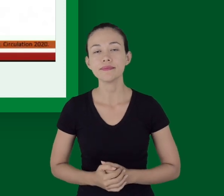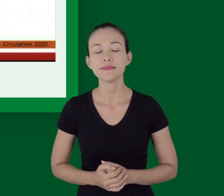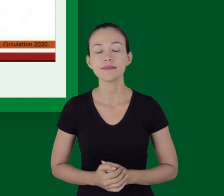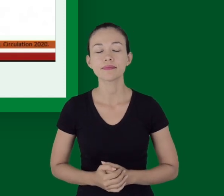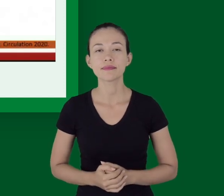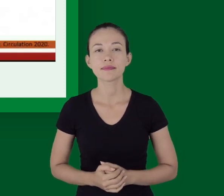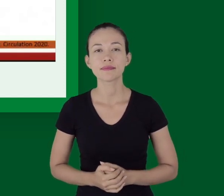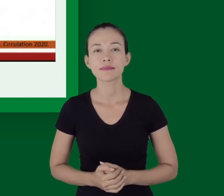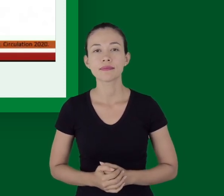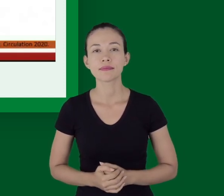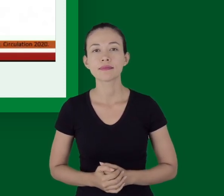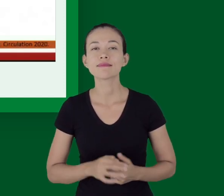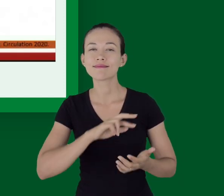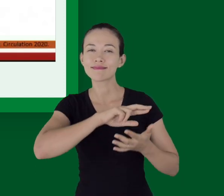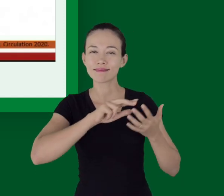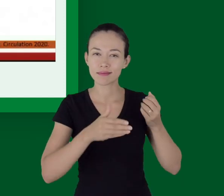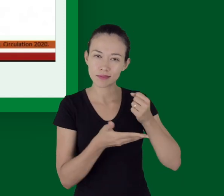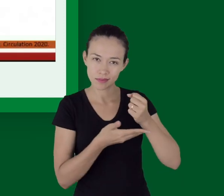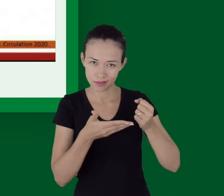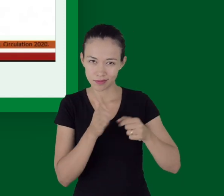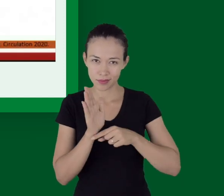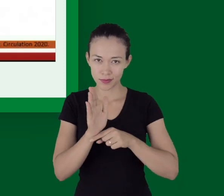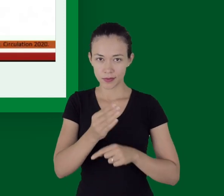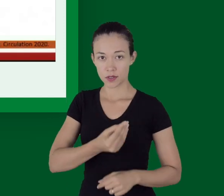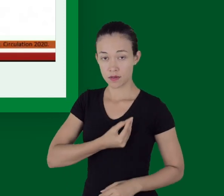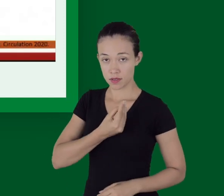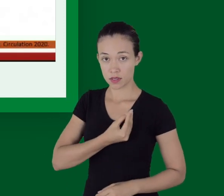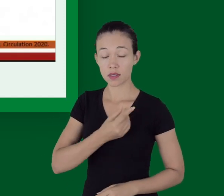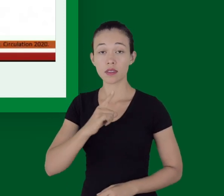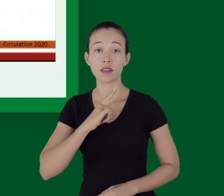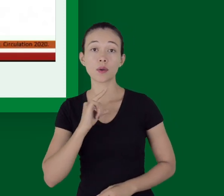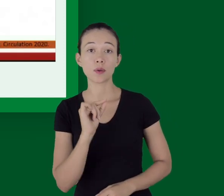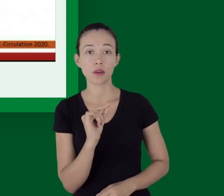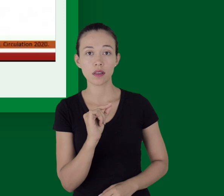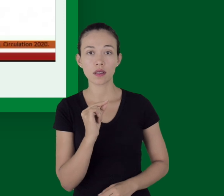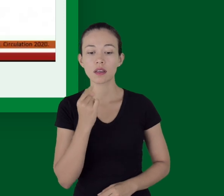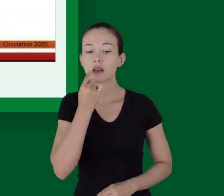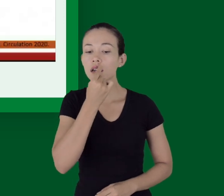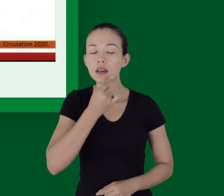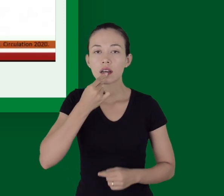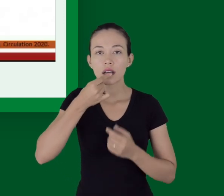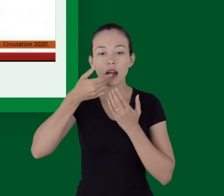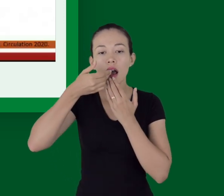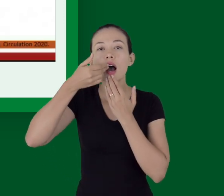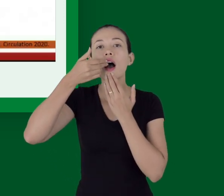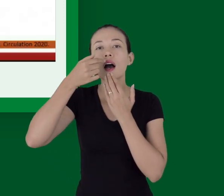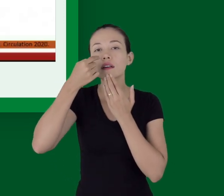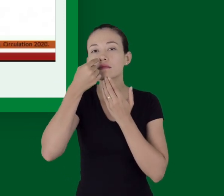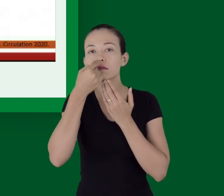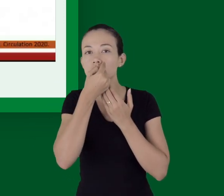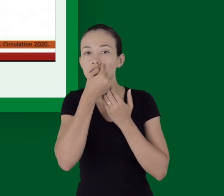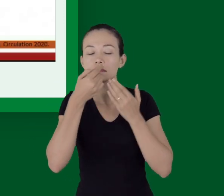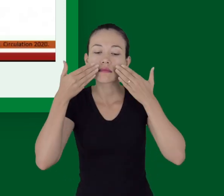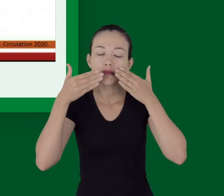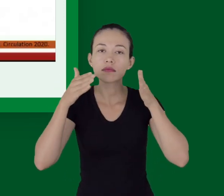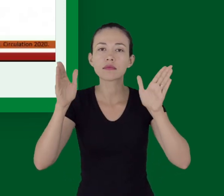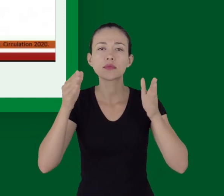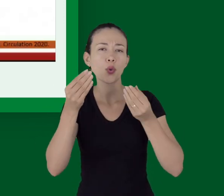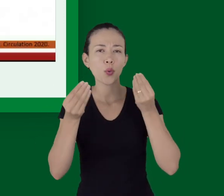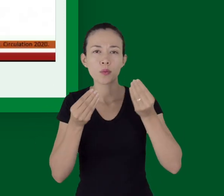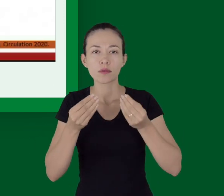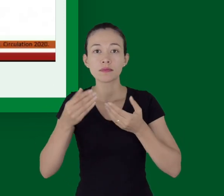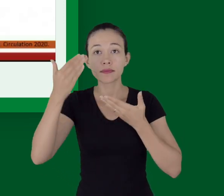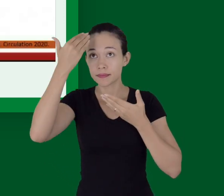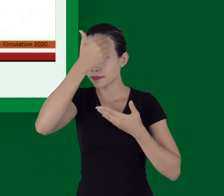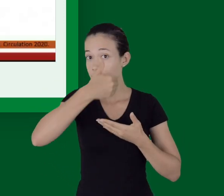Dentro da via aérea, no suporte básico, a gente vai promover a abertura da via aérea. A gente faz uma extensão da cabeça e elevação